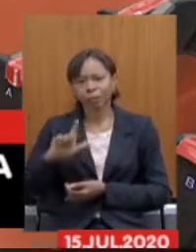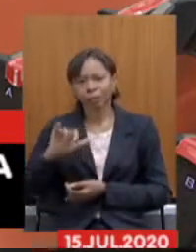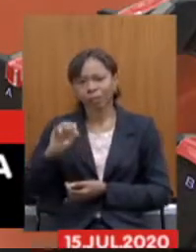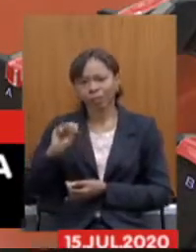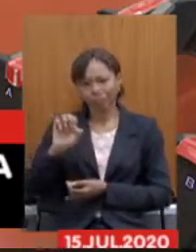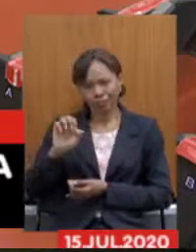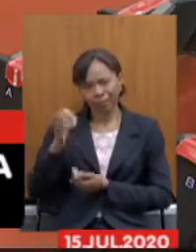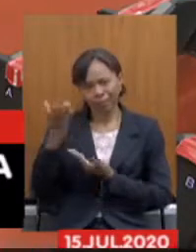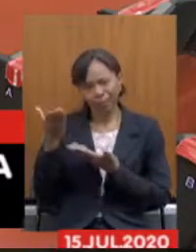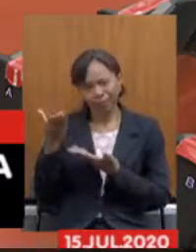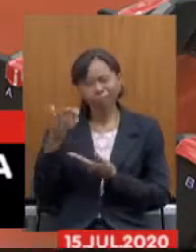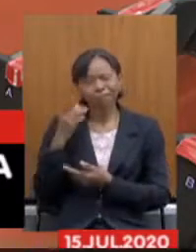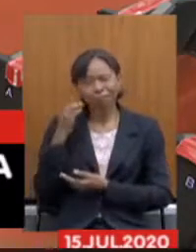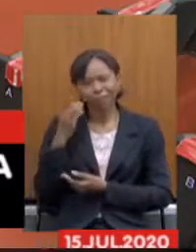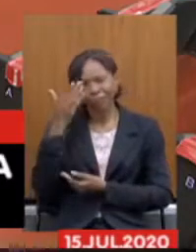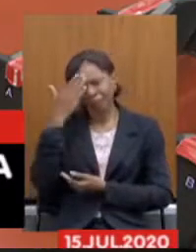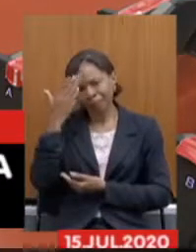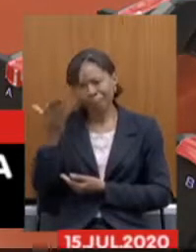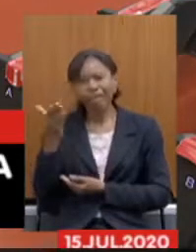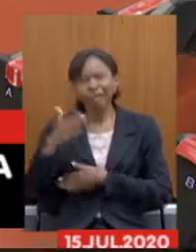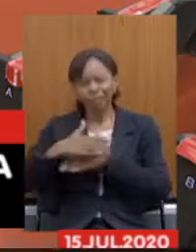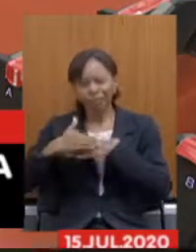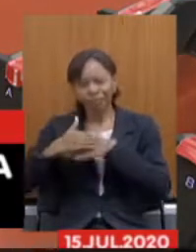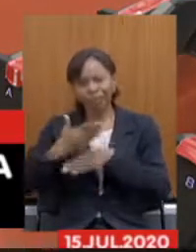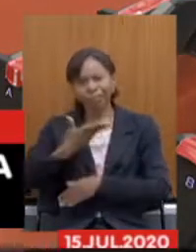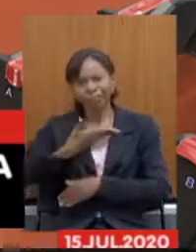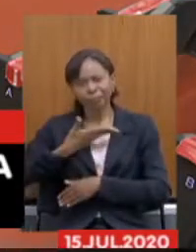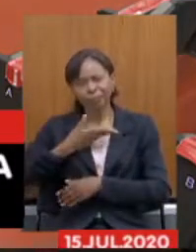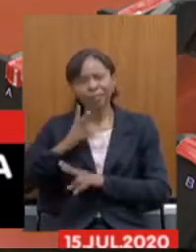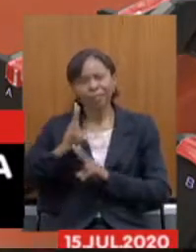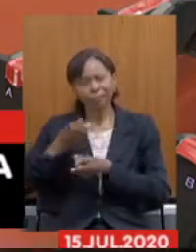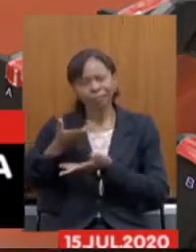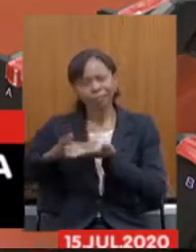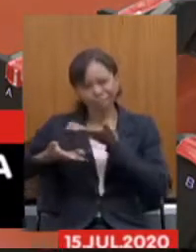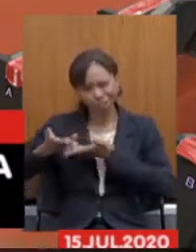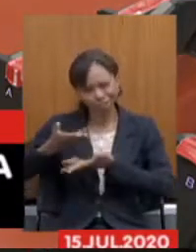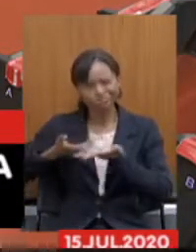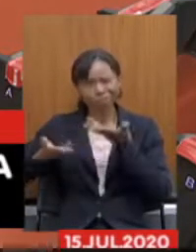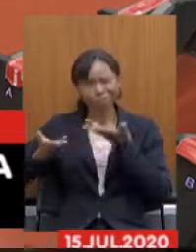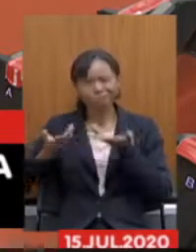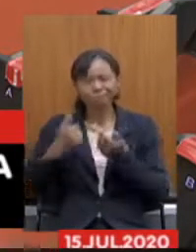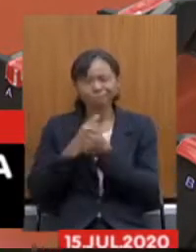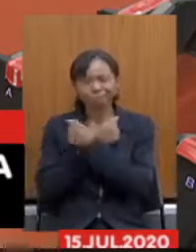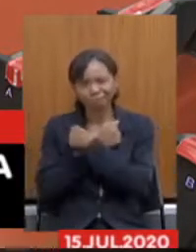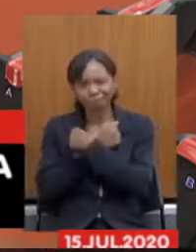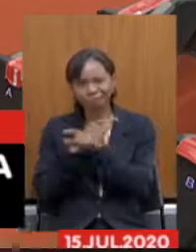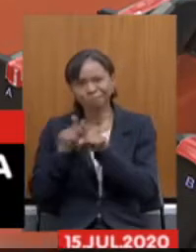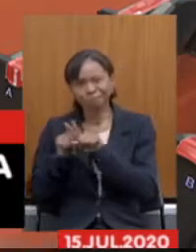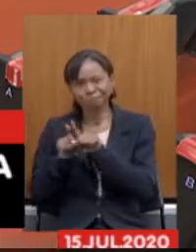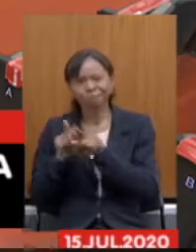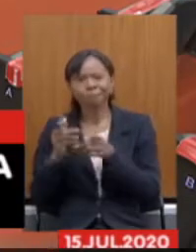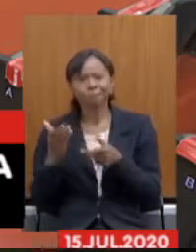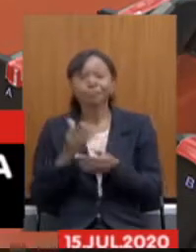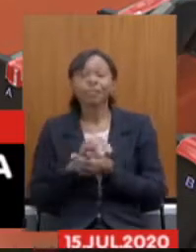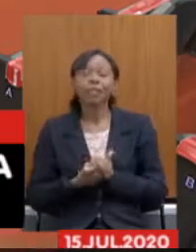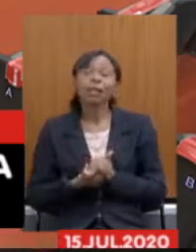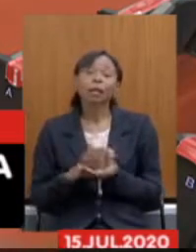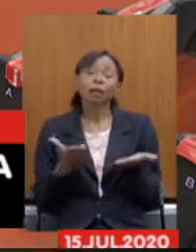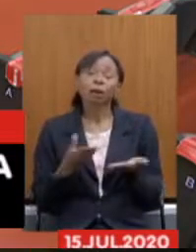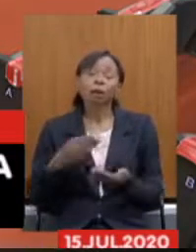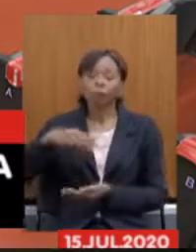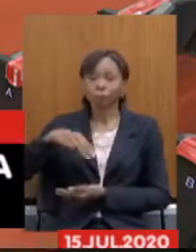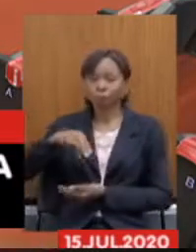vossa excelência sabe que o carinho e a amizade vossa excelência são recíprocos então fica aqui o meu abraço com a palavra neste momento deputada